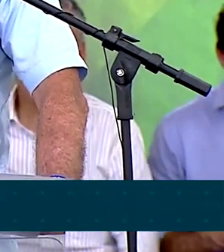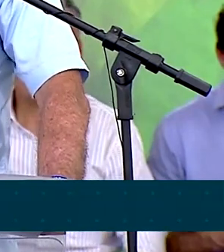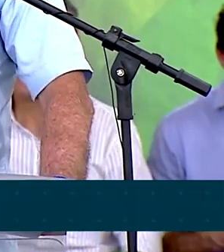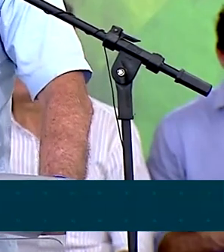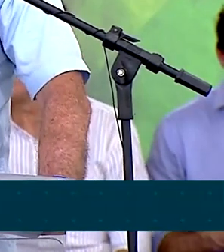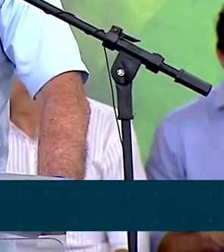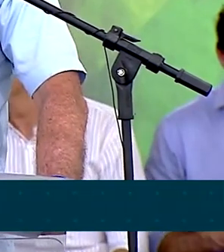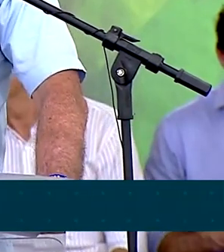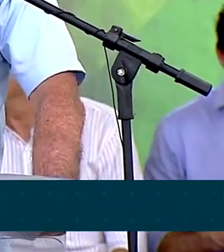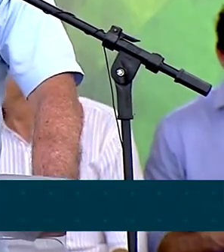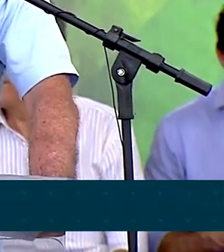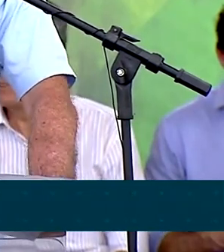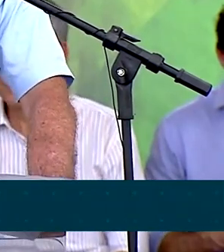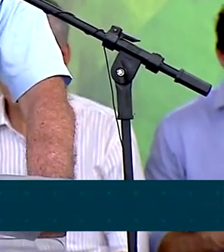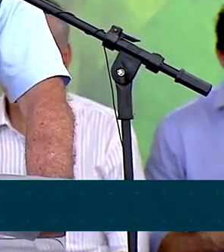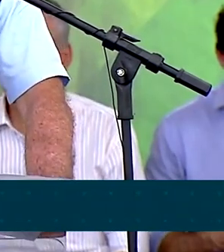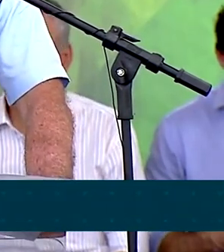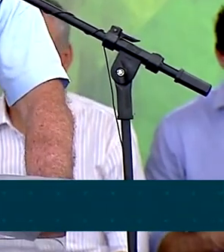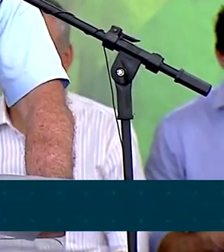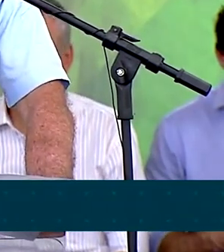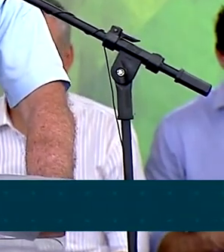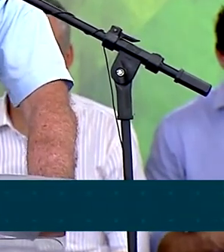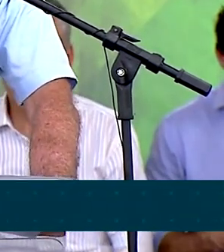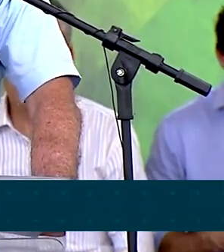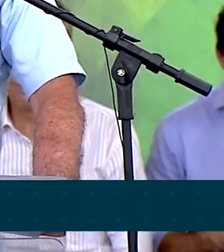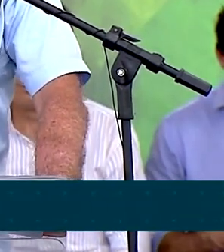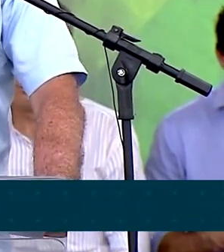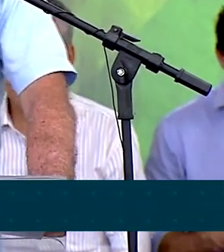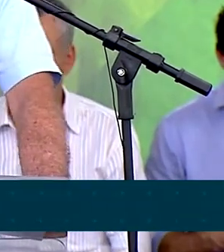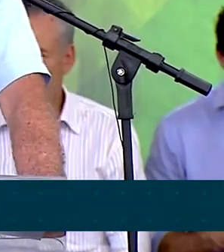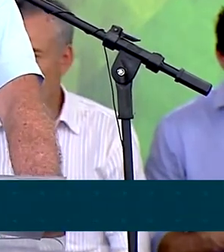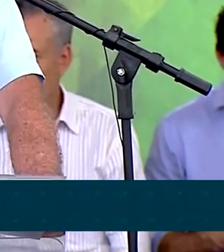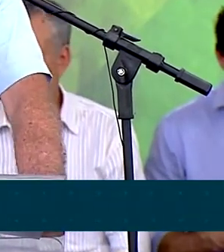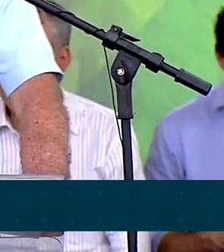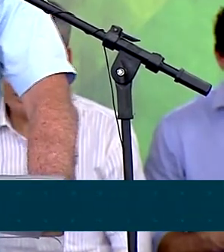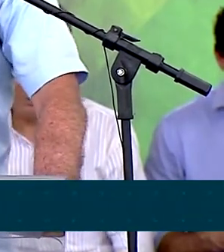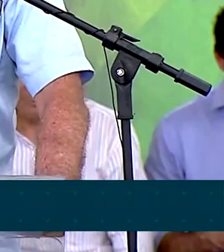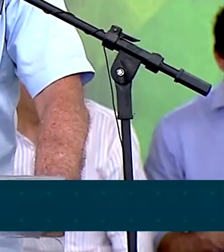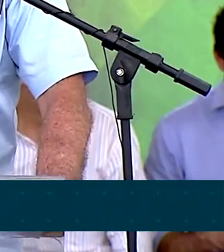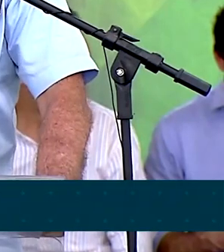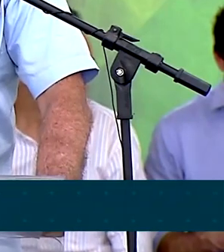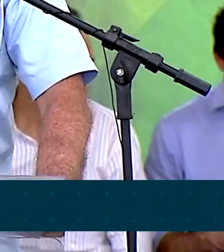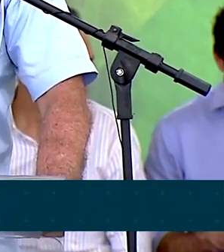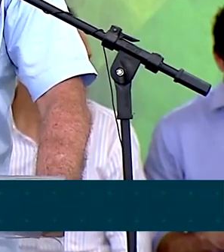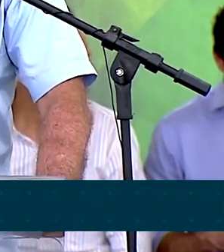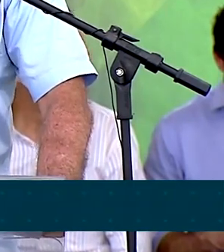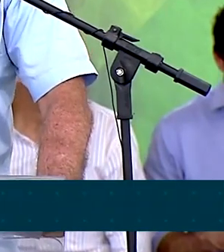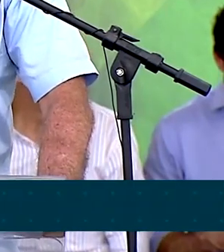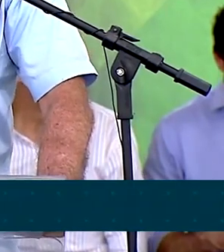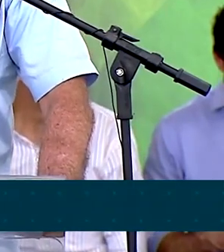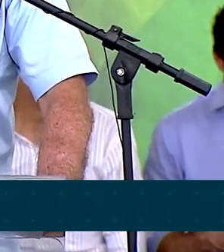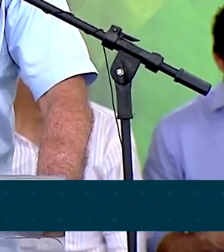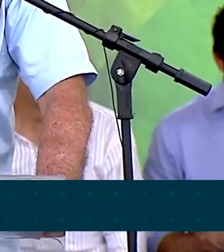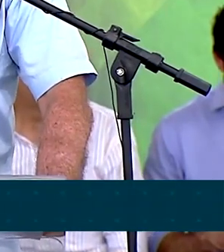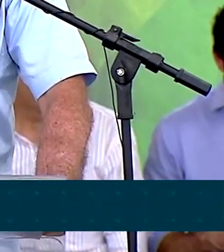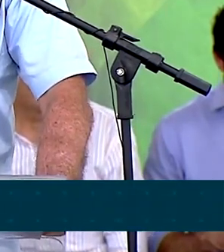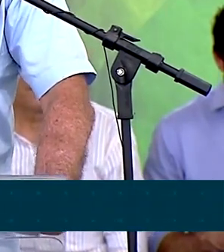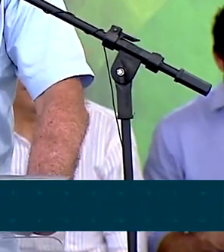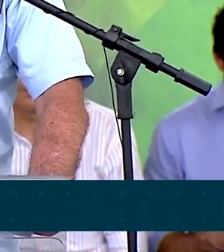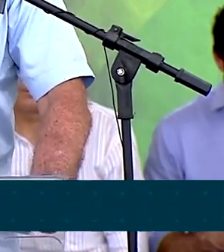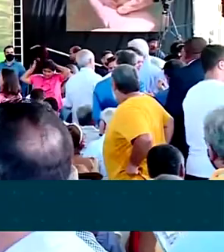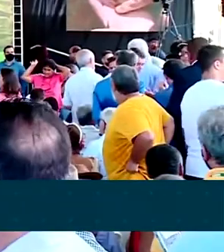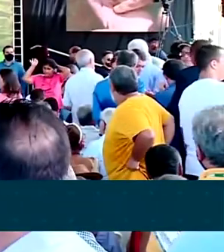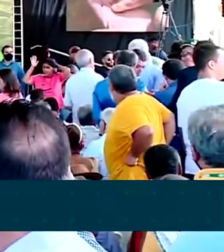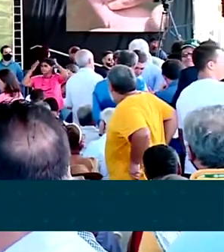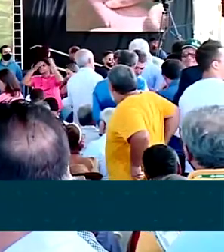benventorias que ali ele fizer ficará para seus filhos e netos, eles produzem mais para todos